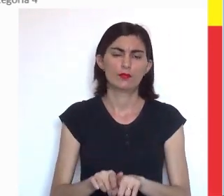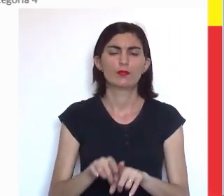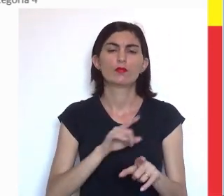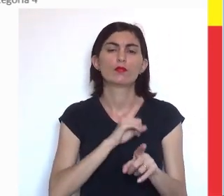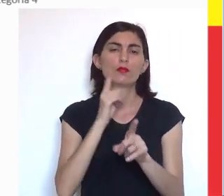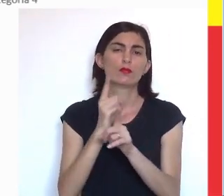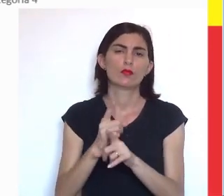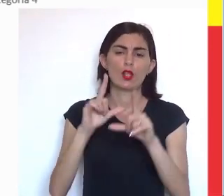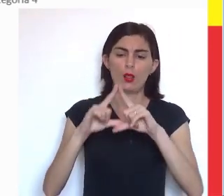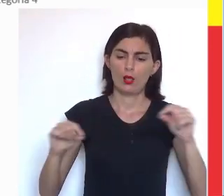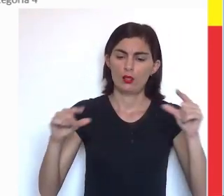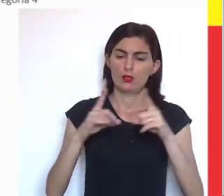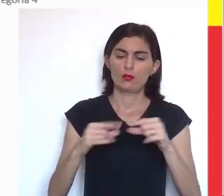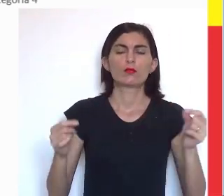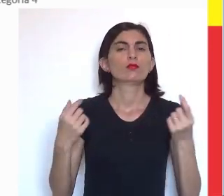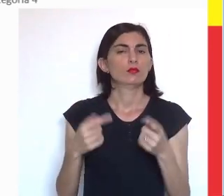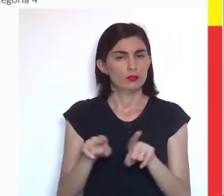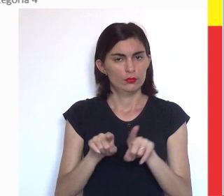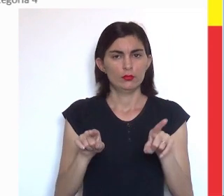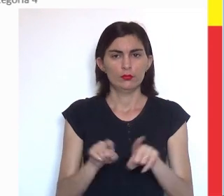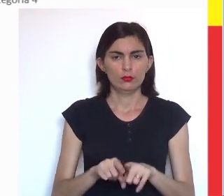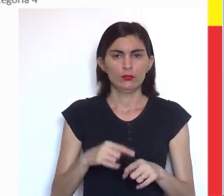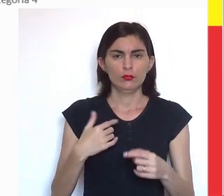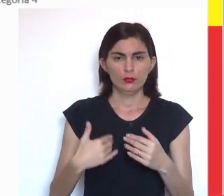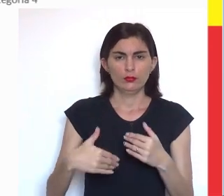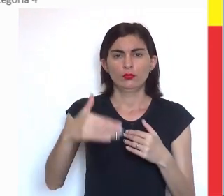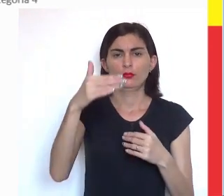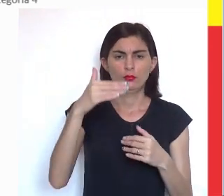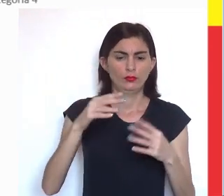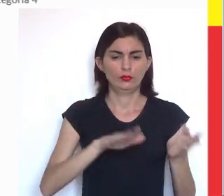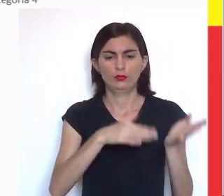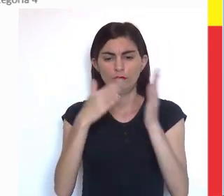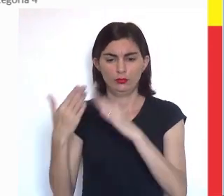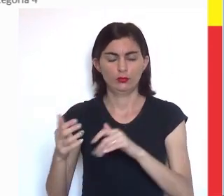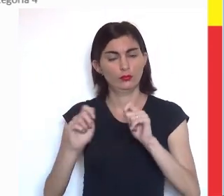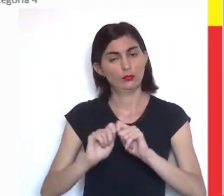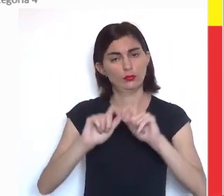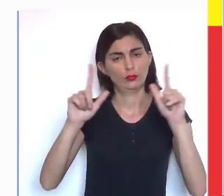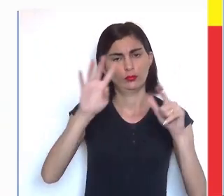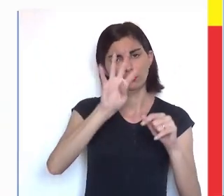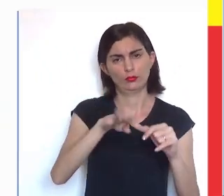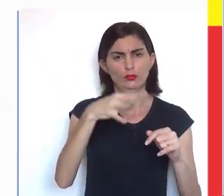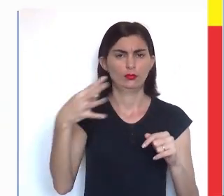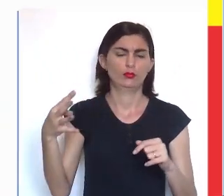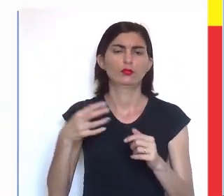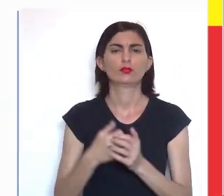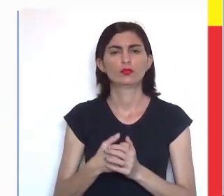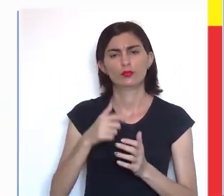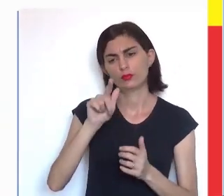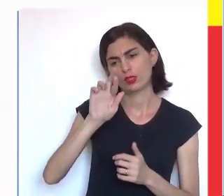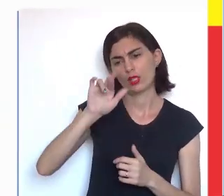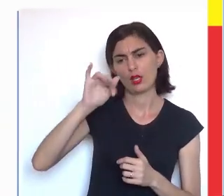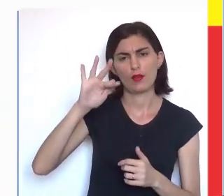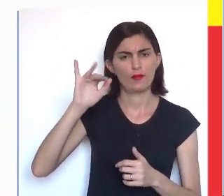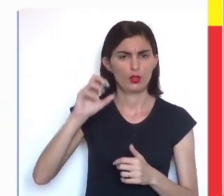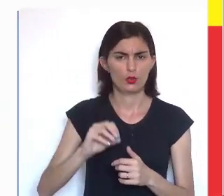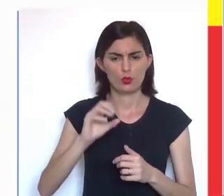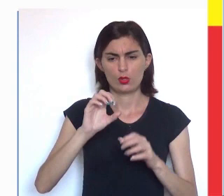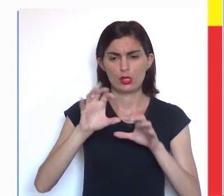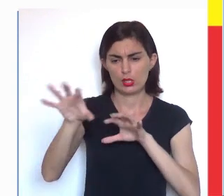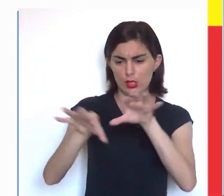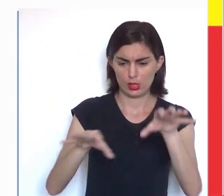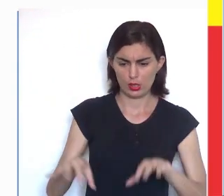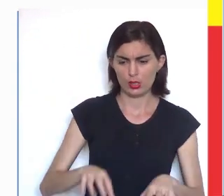e também a legenda, certo? Passamos agora para o próximo gráfico. Gráfico de